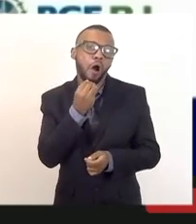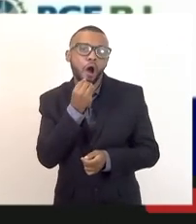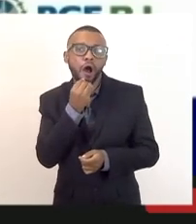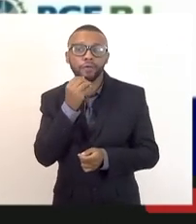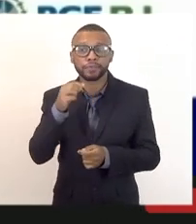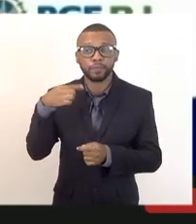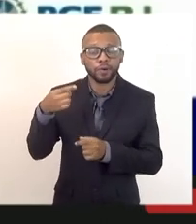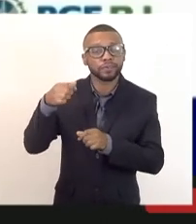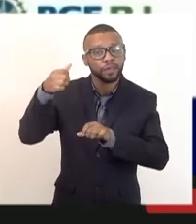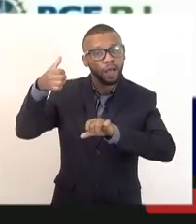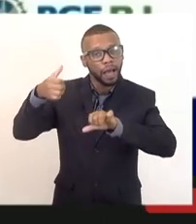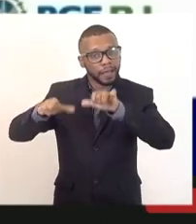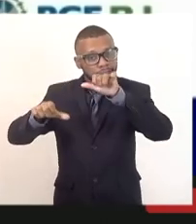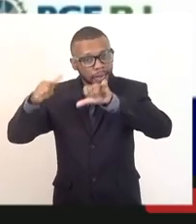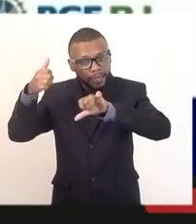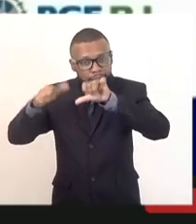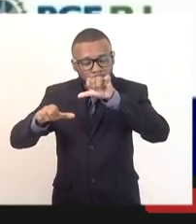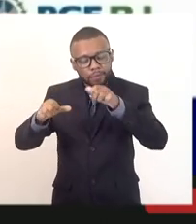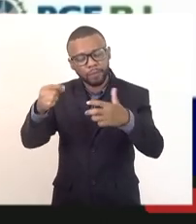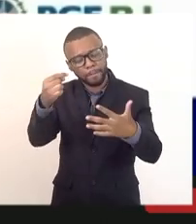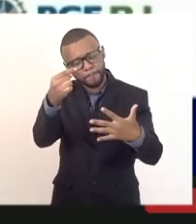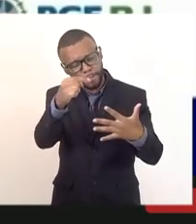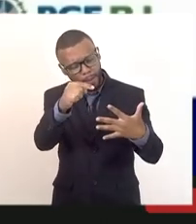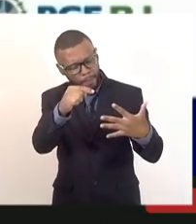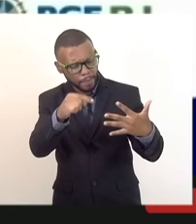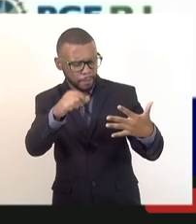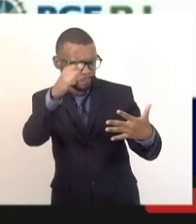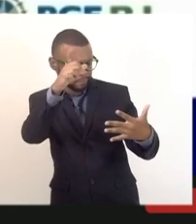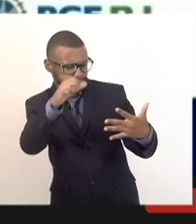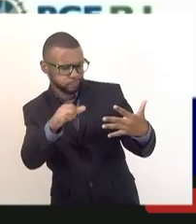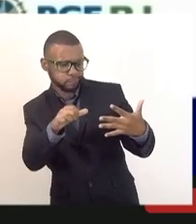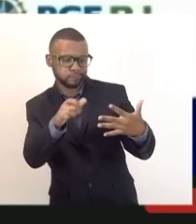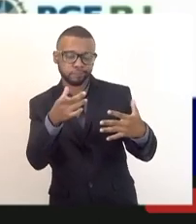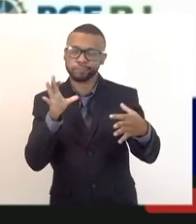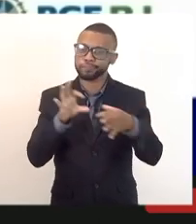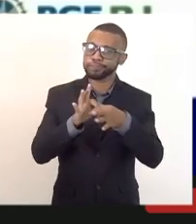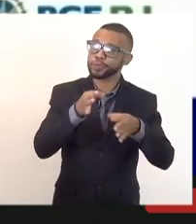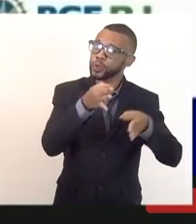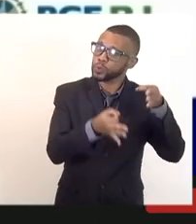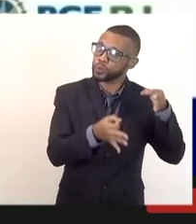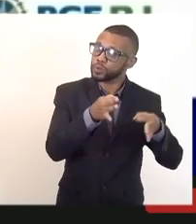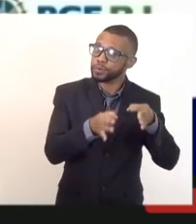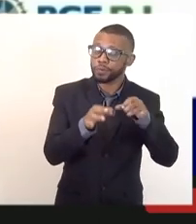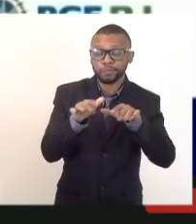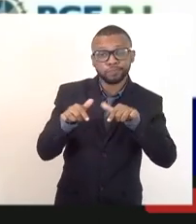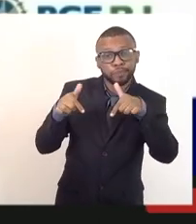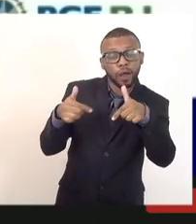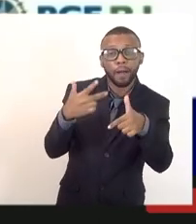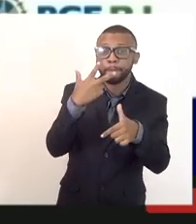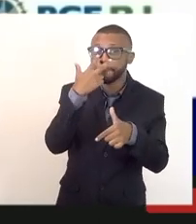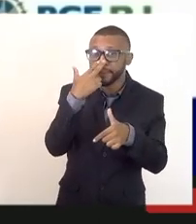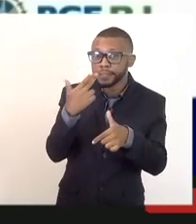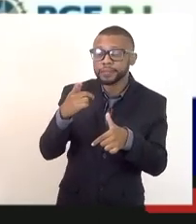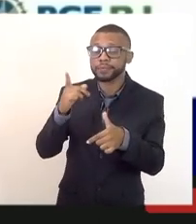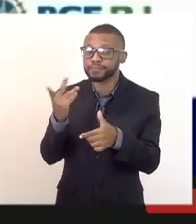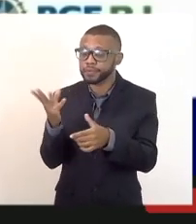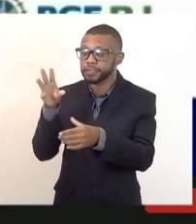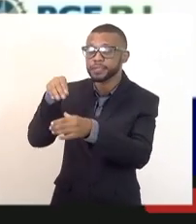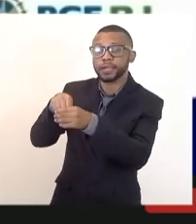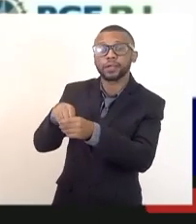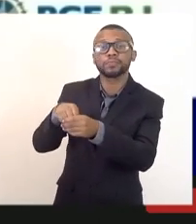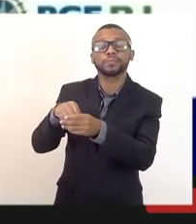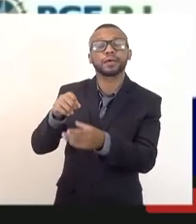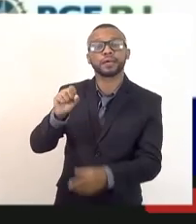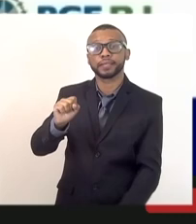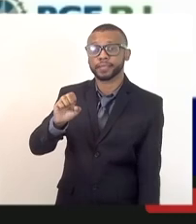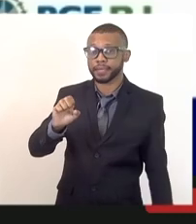analisados todos os aspectos jurídicos, fazer algo parecido com o que foi feito na CEAP, que é algo que está dando certo, um TAC que